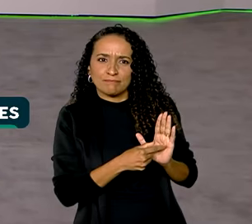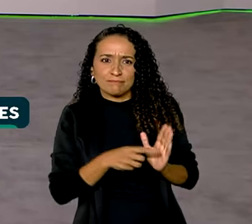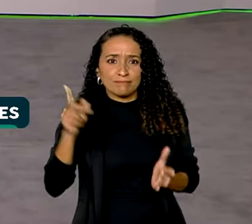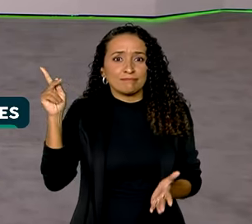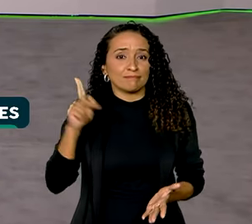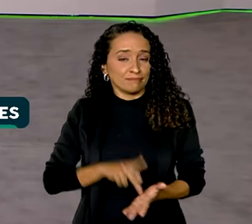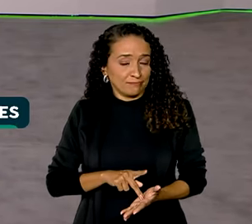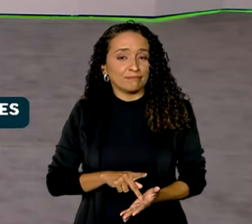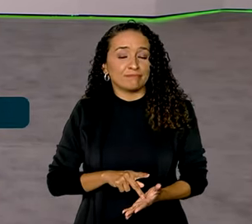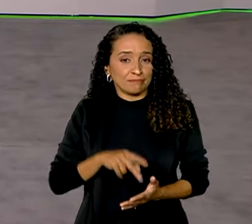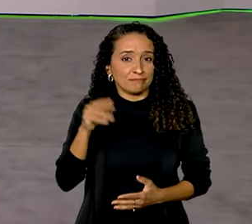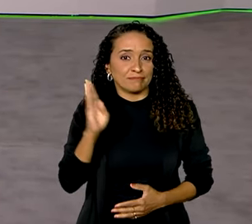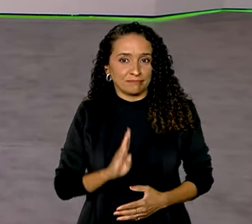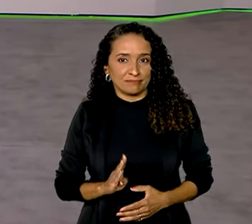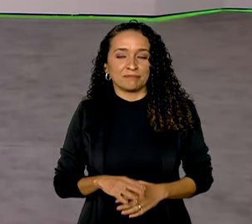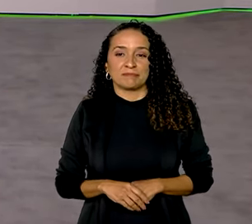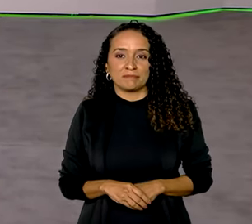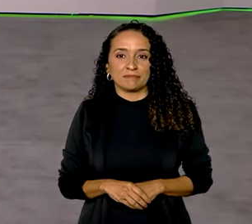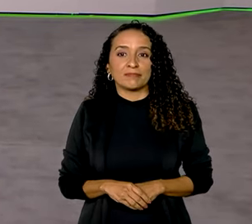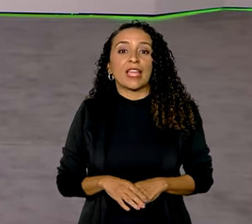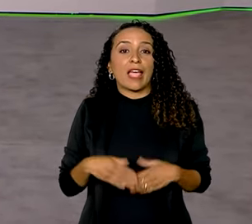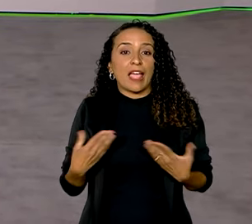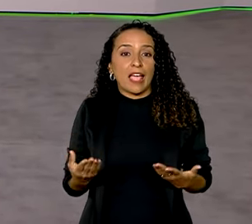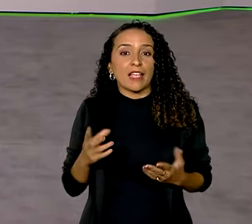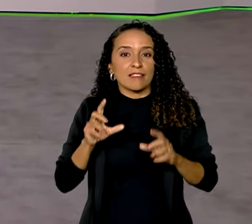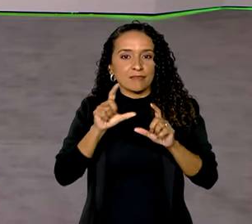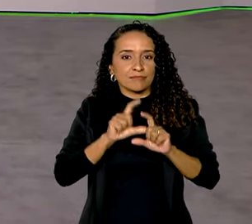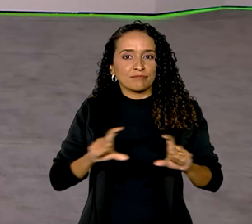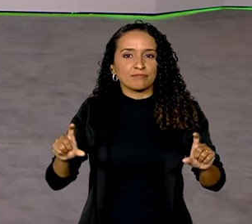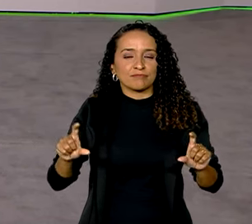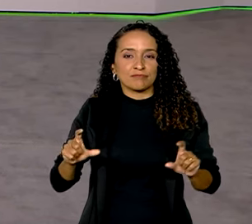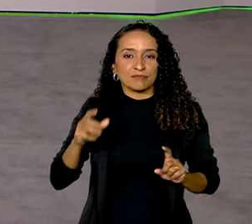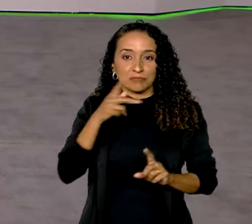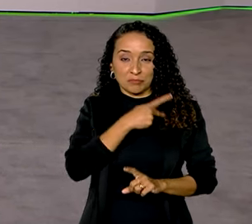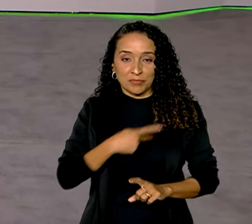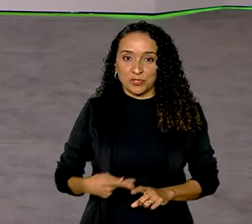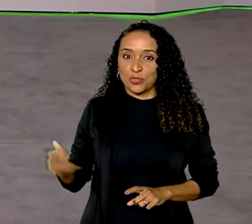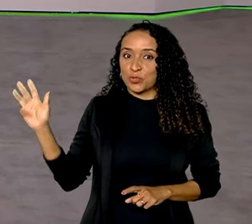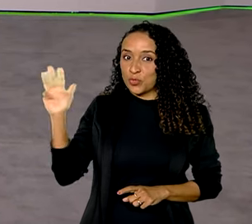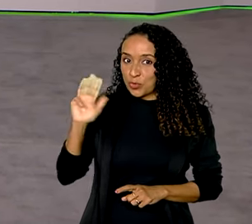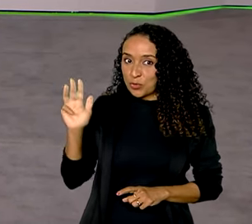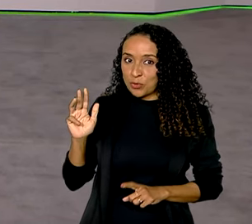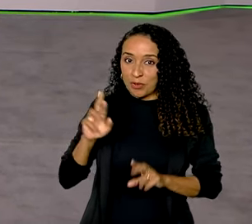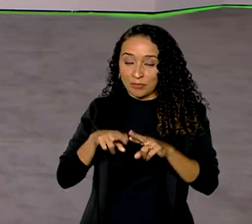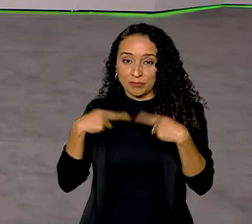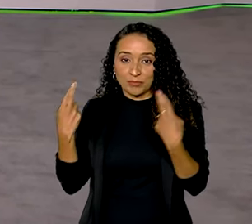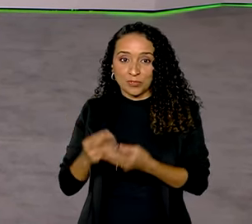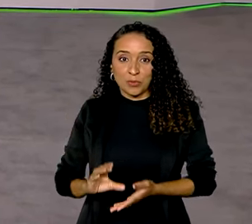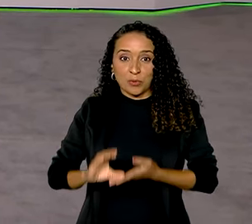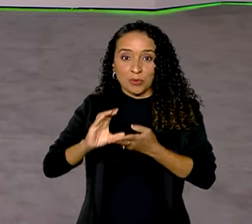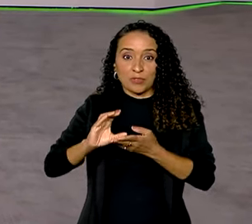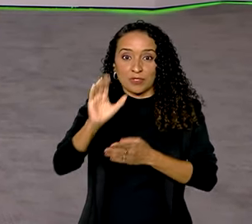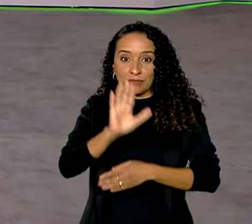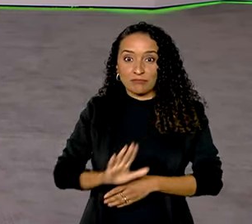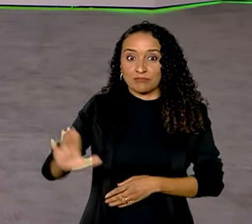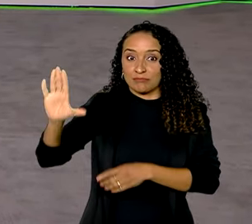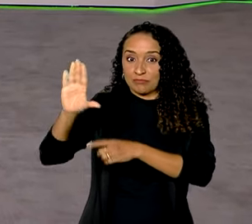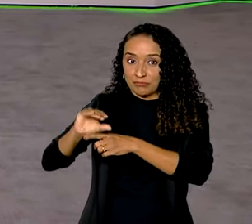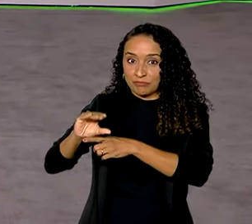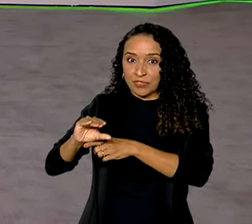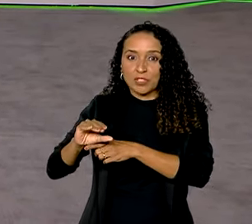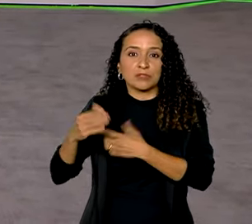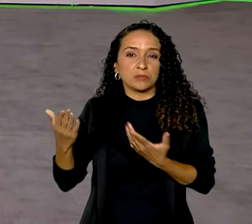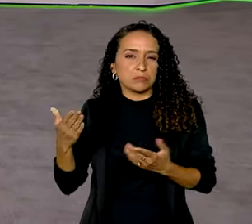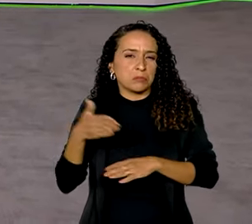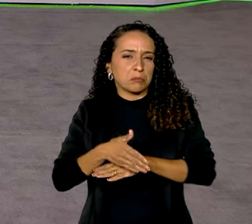artificial à realidade brasileira. Essa foi a fala do presidente Lula durante a reunião do Conselho Nacional Científico, que